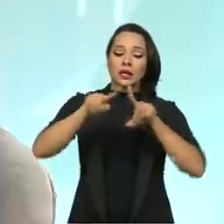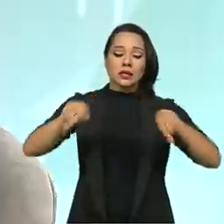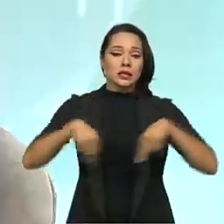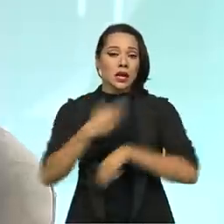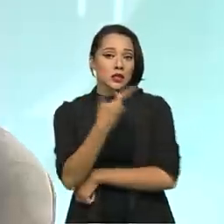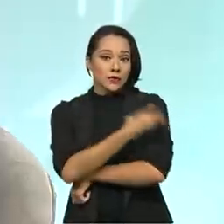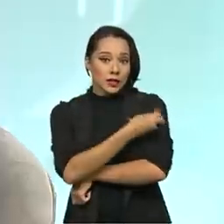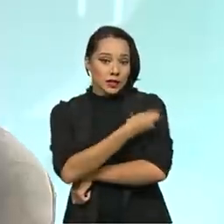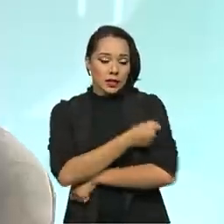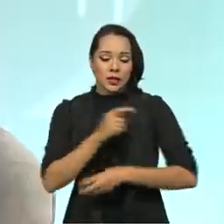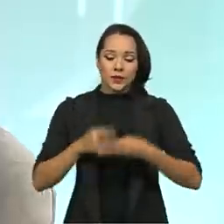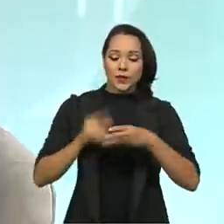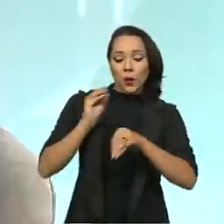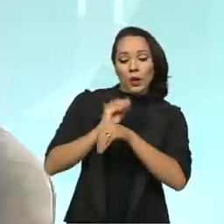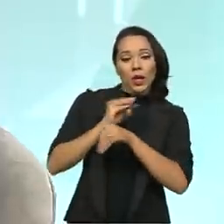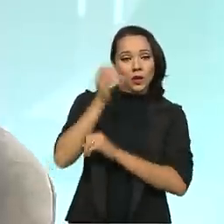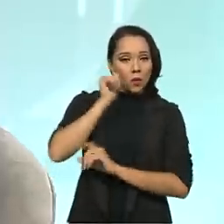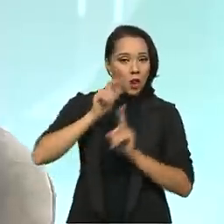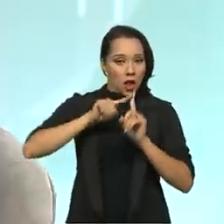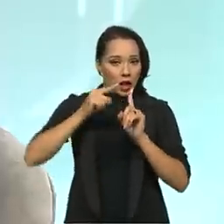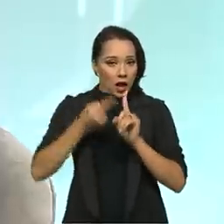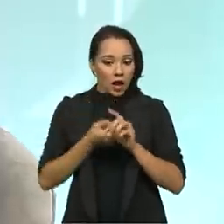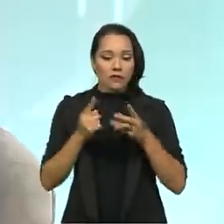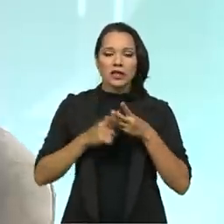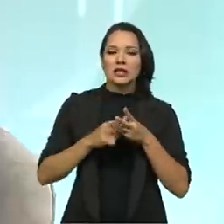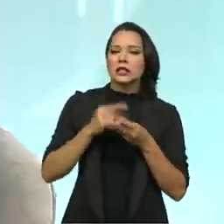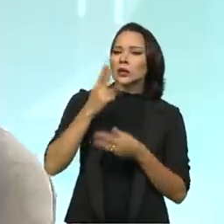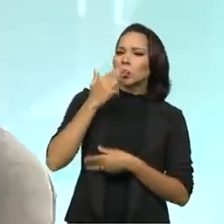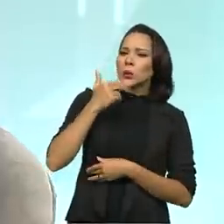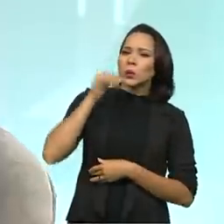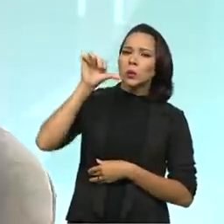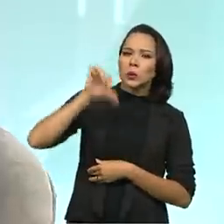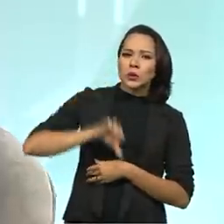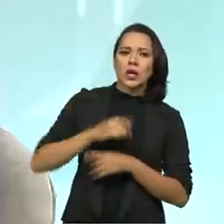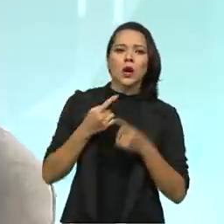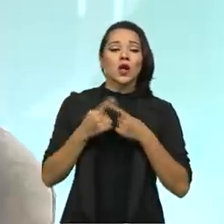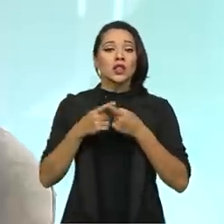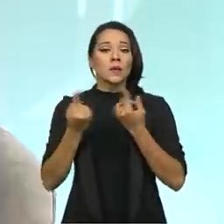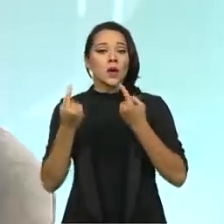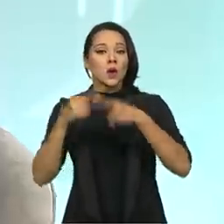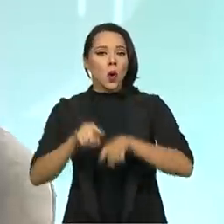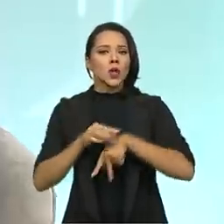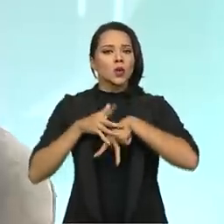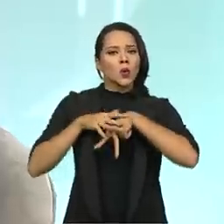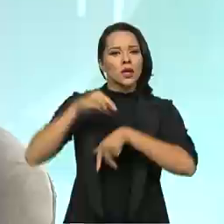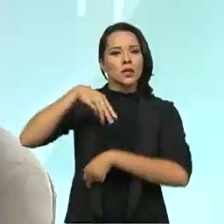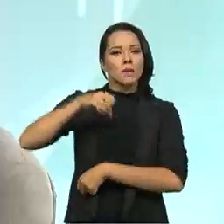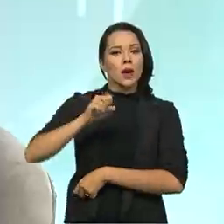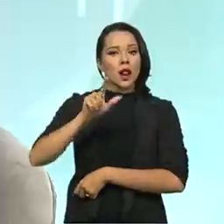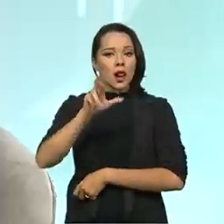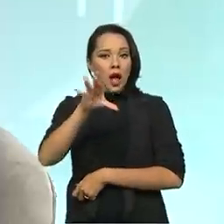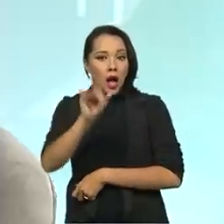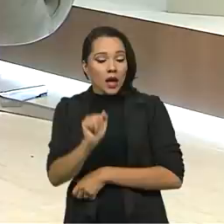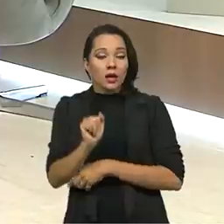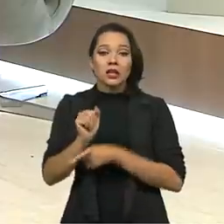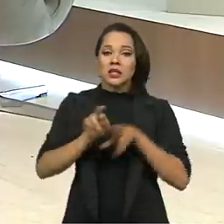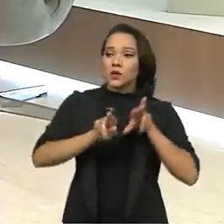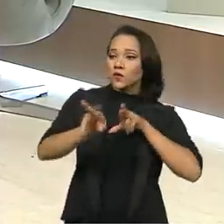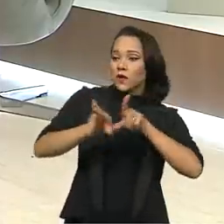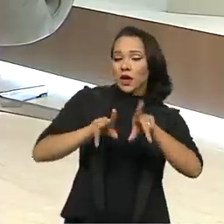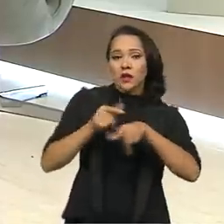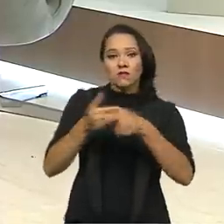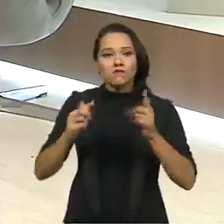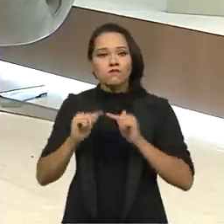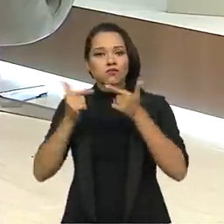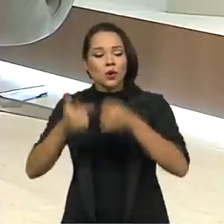vacina, cuidado com a gestante, desnutrição, combate à malária. Então, são várias ações simultâneas. A